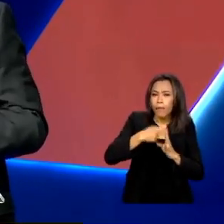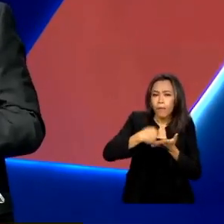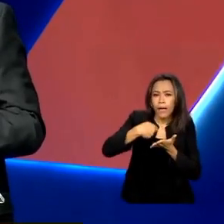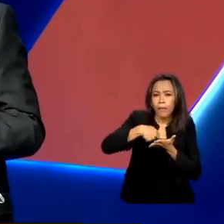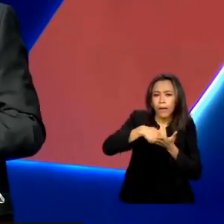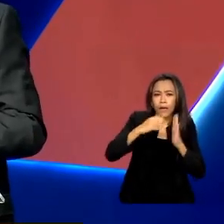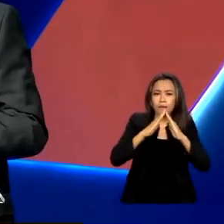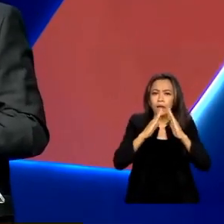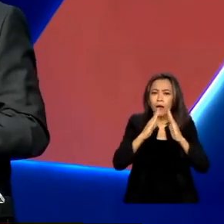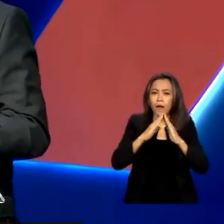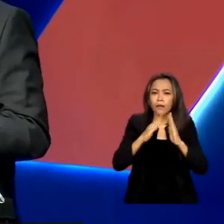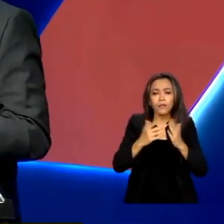podiam ter as coisas nesse país.